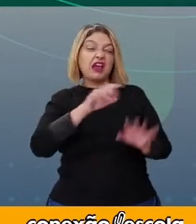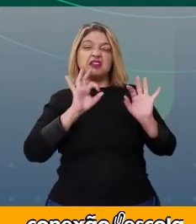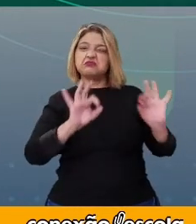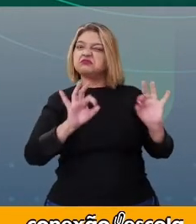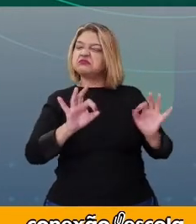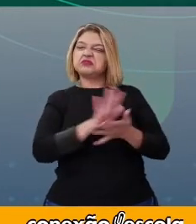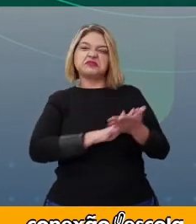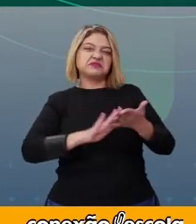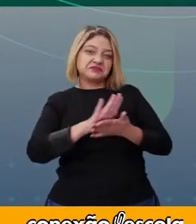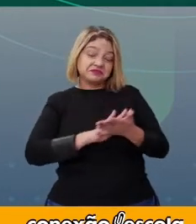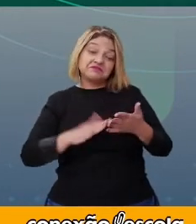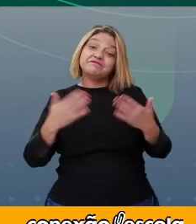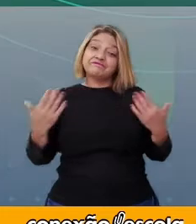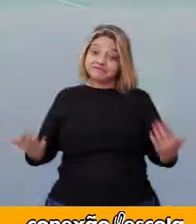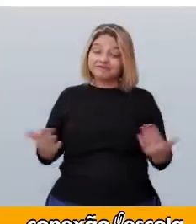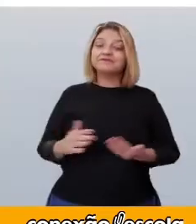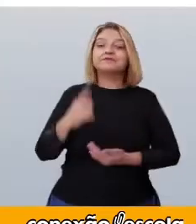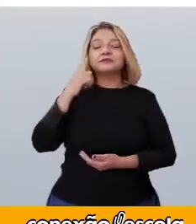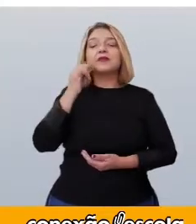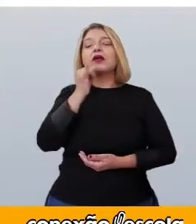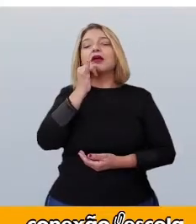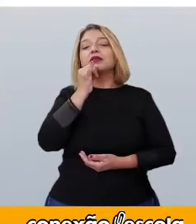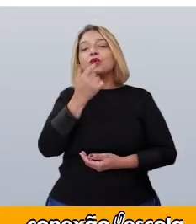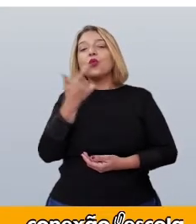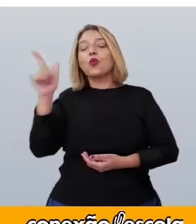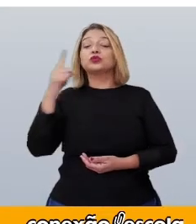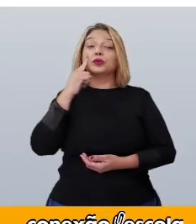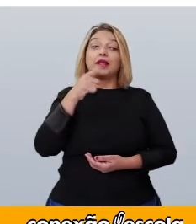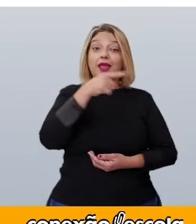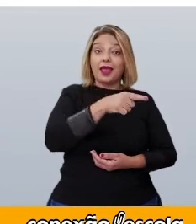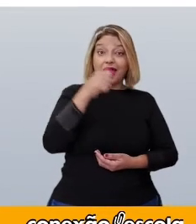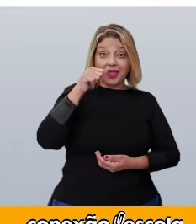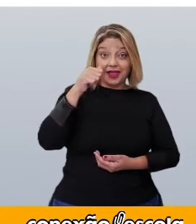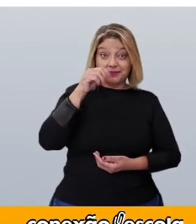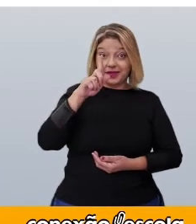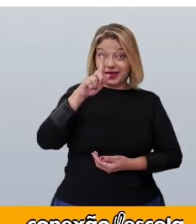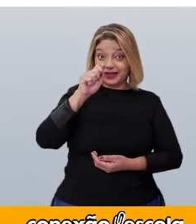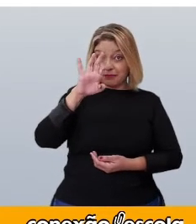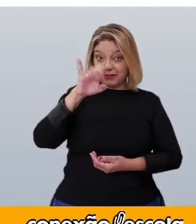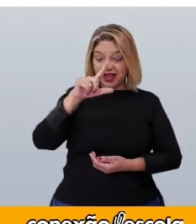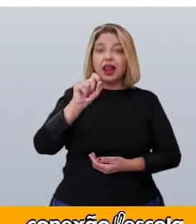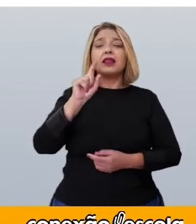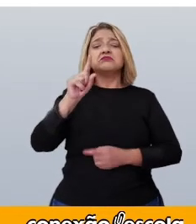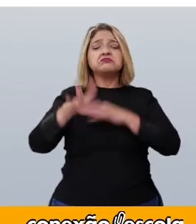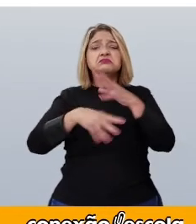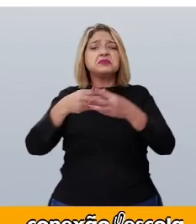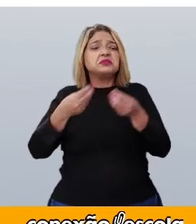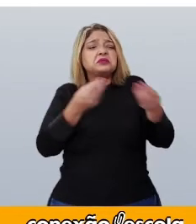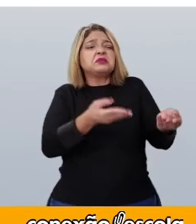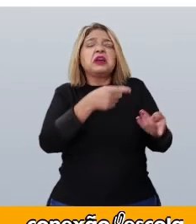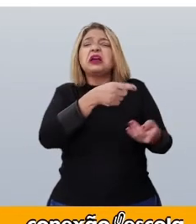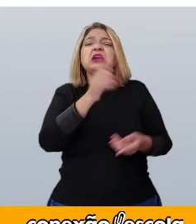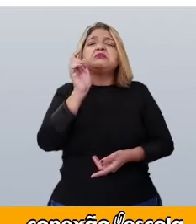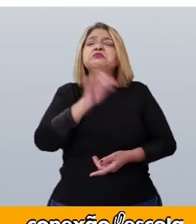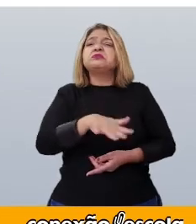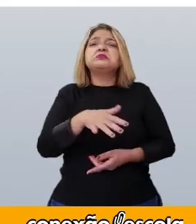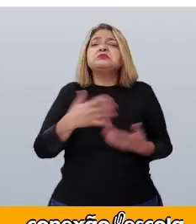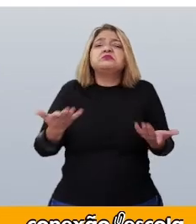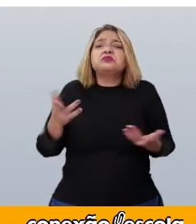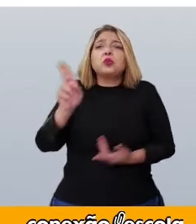presentes. Vejam um outro exemplo. Gabriela ganhou presentes dispensáveis em sua festa.